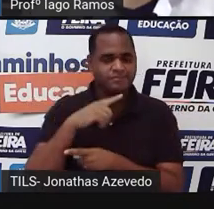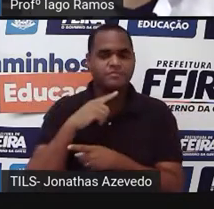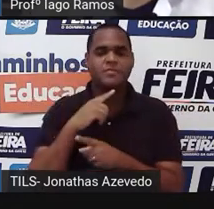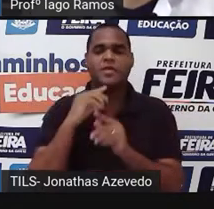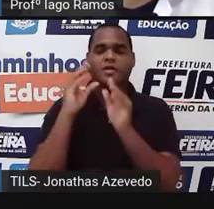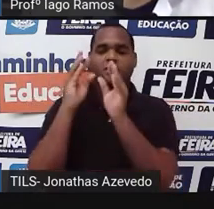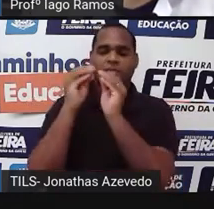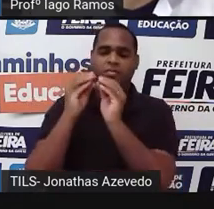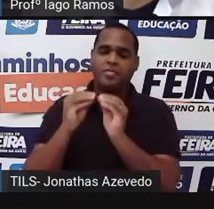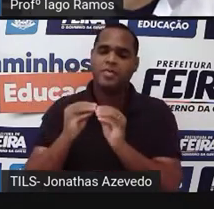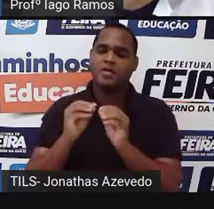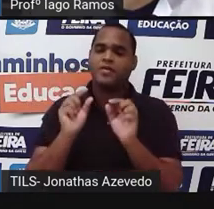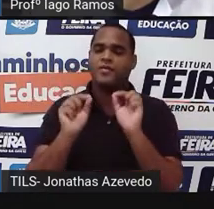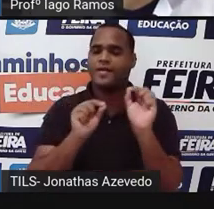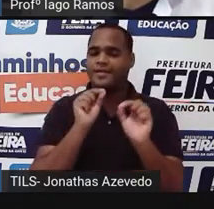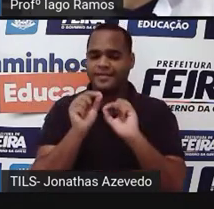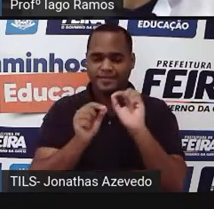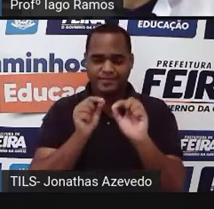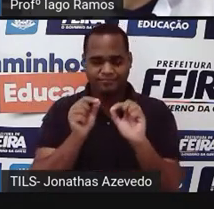decomposição eu pego assim, ó.